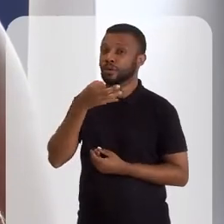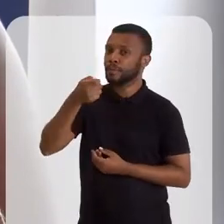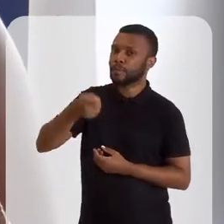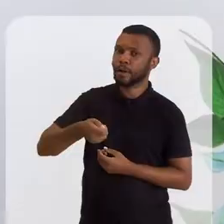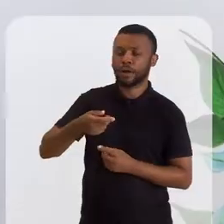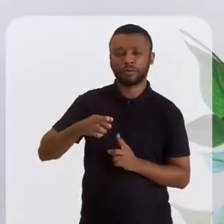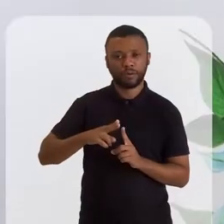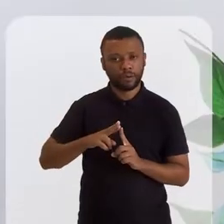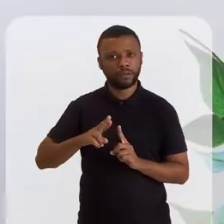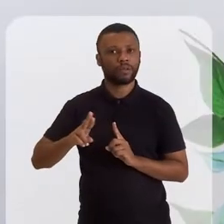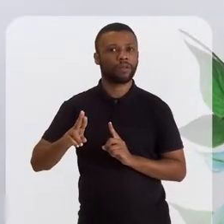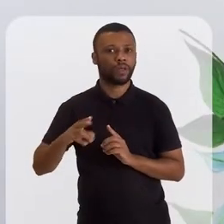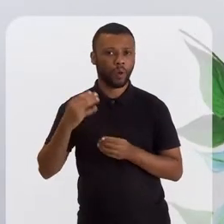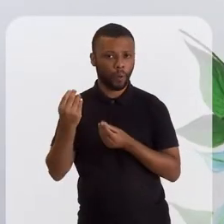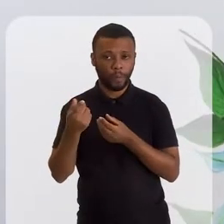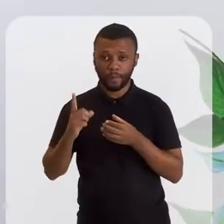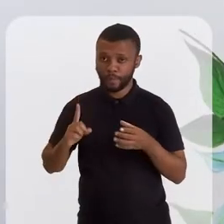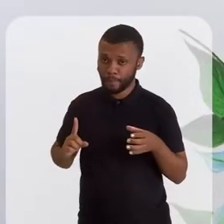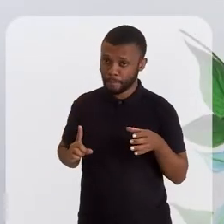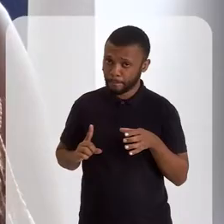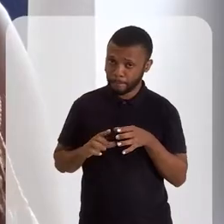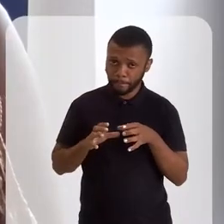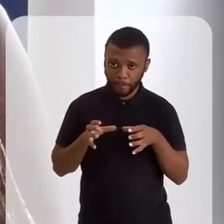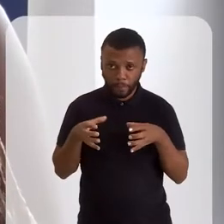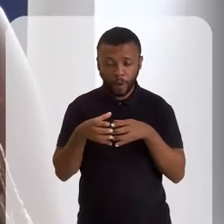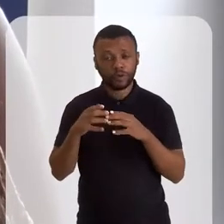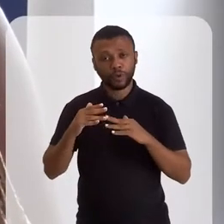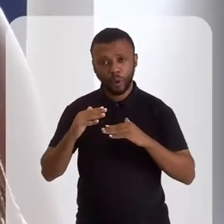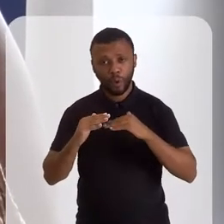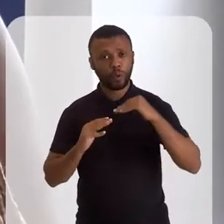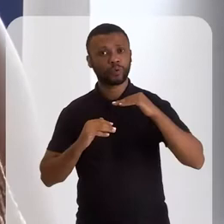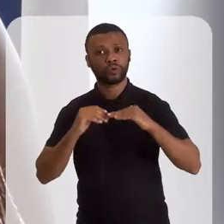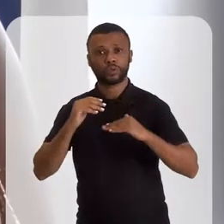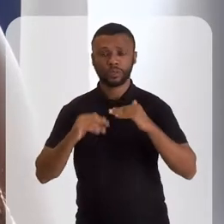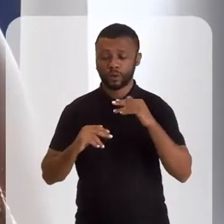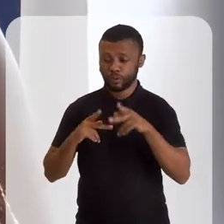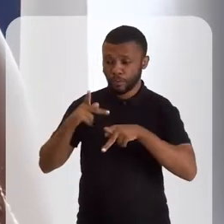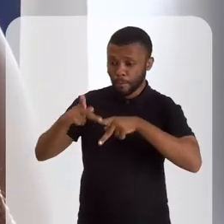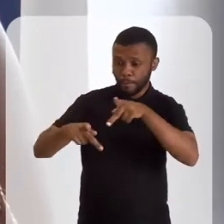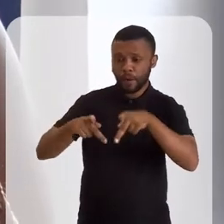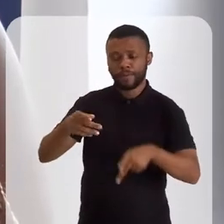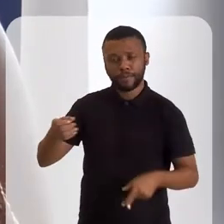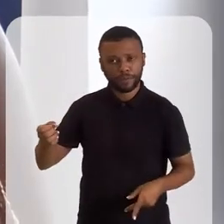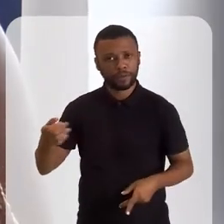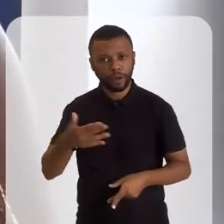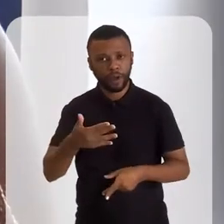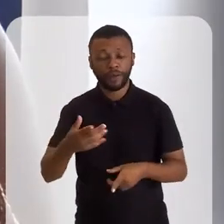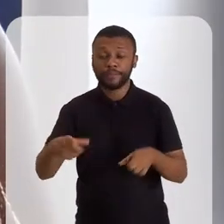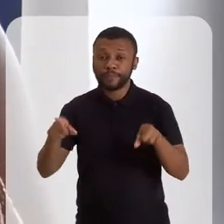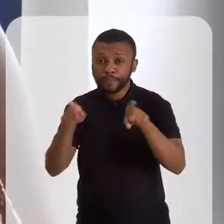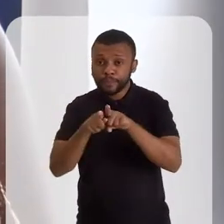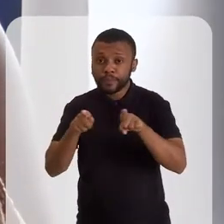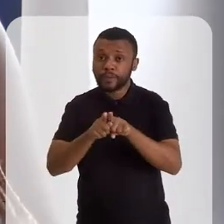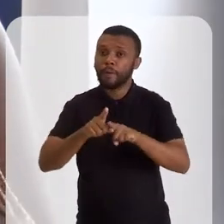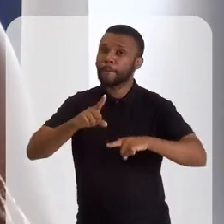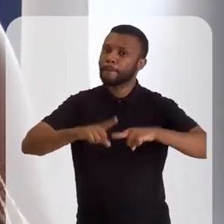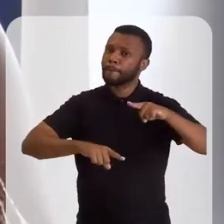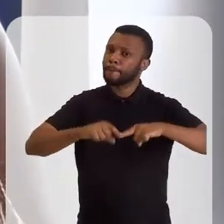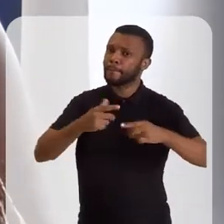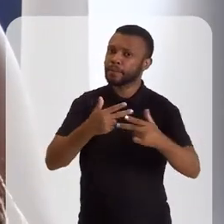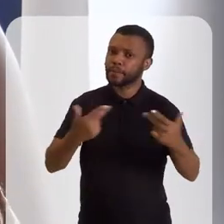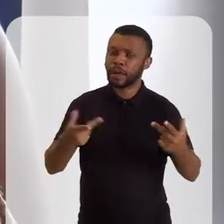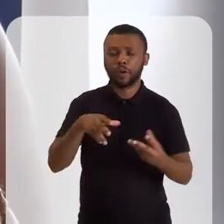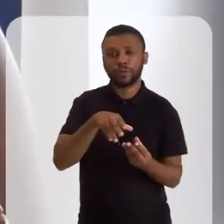religiosidade e entender como fazer parte de um processo de construção de uma nova humanidade. Inclusive, o material